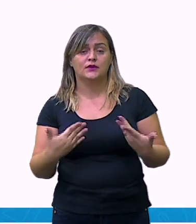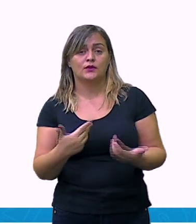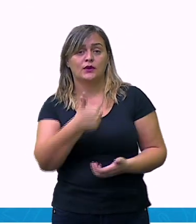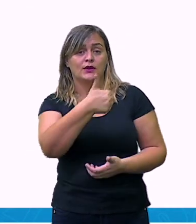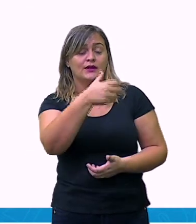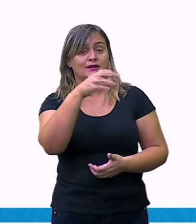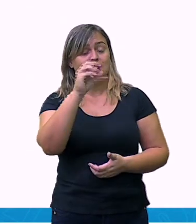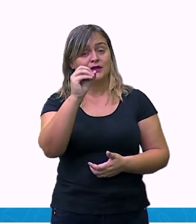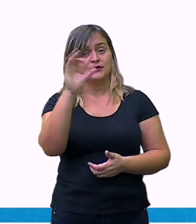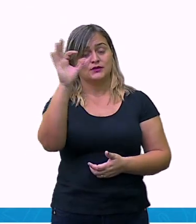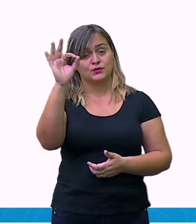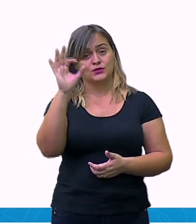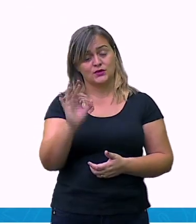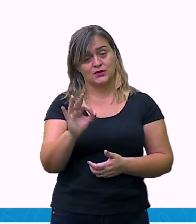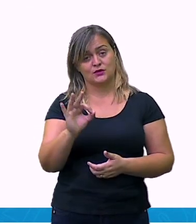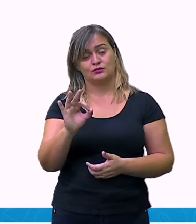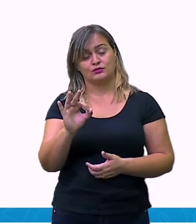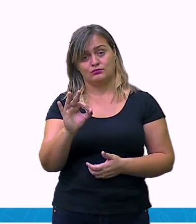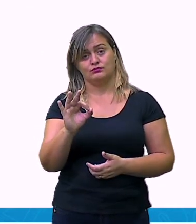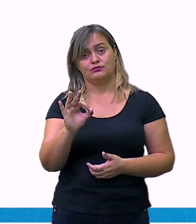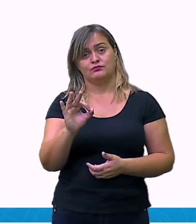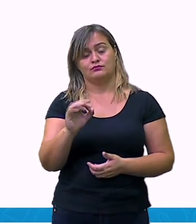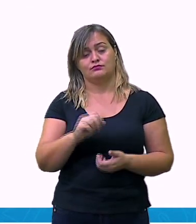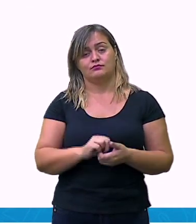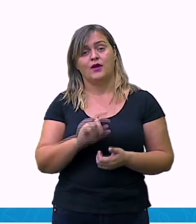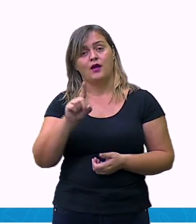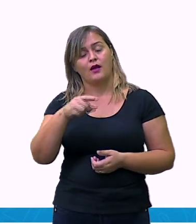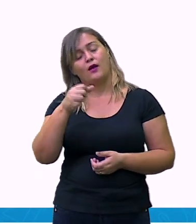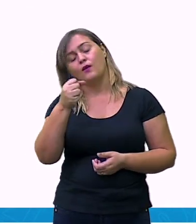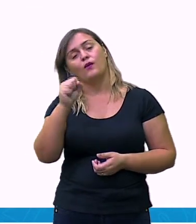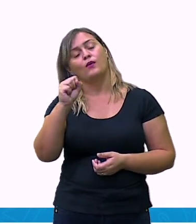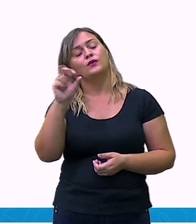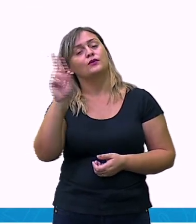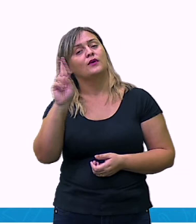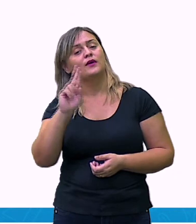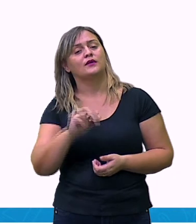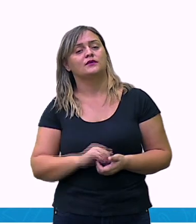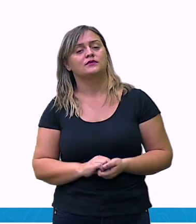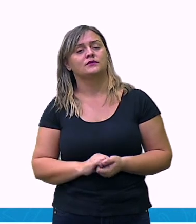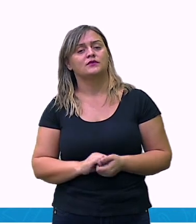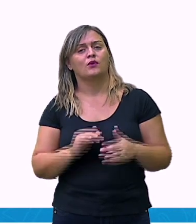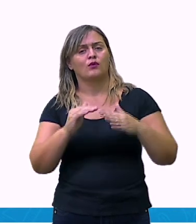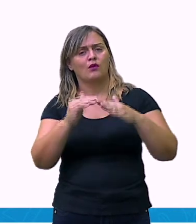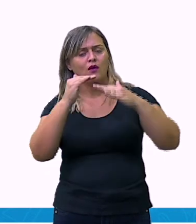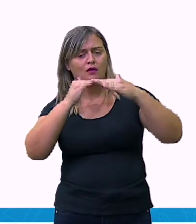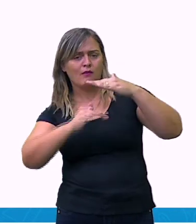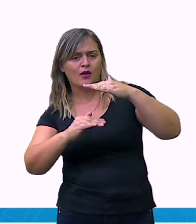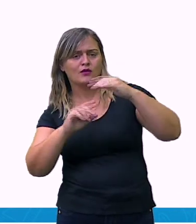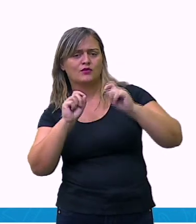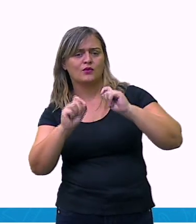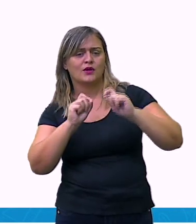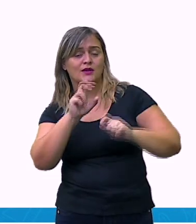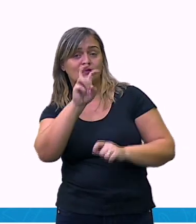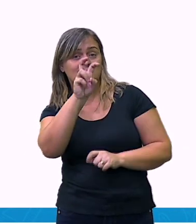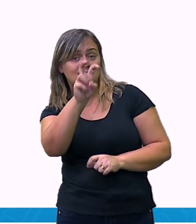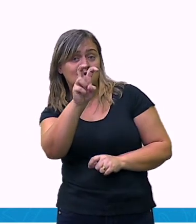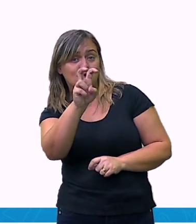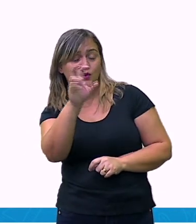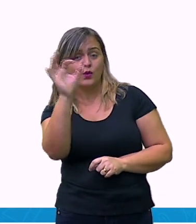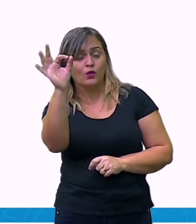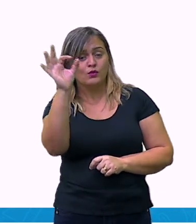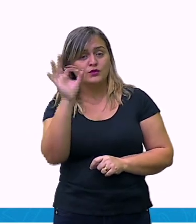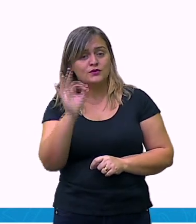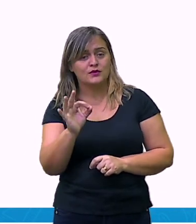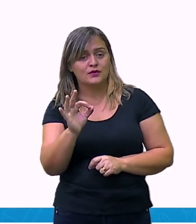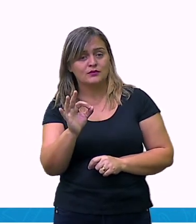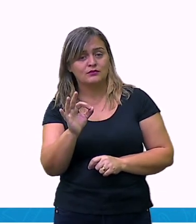Agora, veja aqui embaixo que está pedindo o quê? Cinco por cento. E cinco por cento é o quê? É a metade de dez,